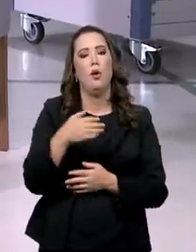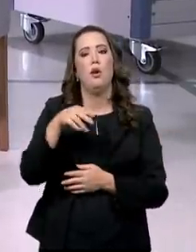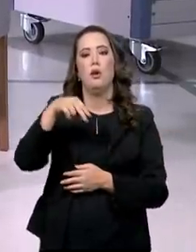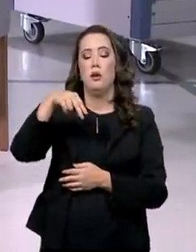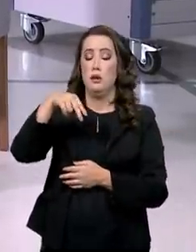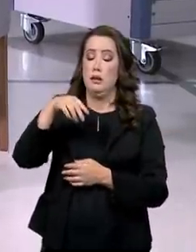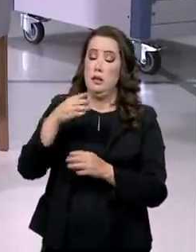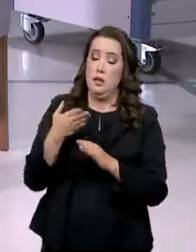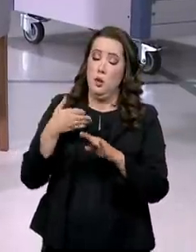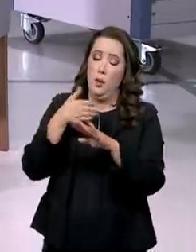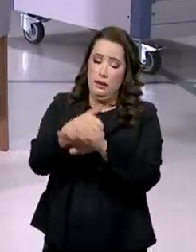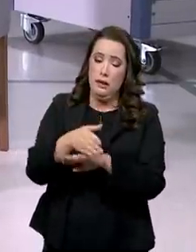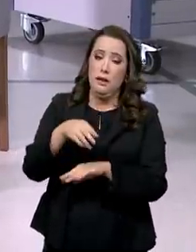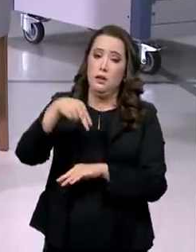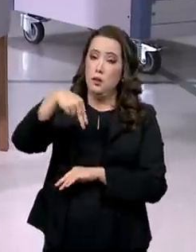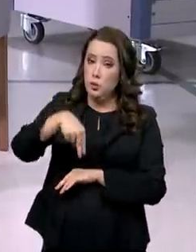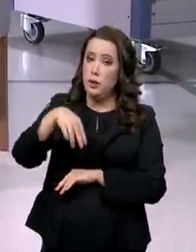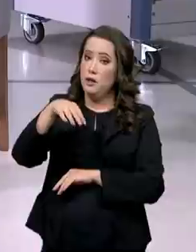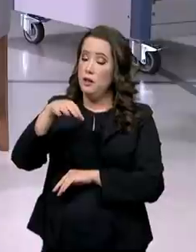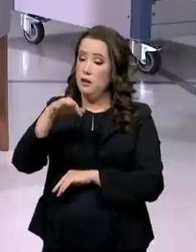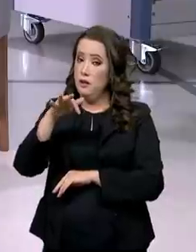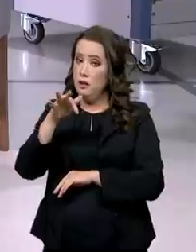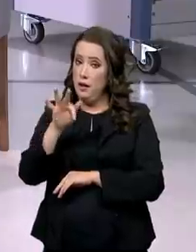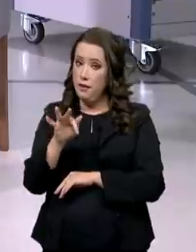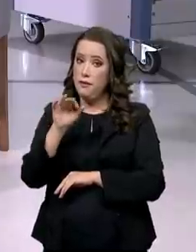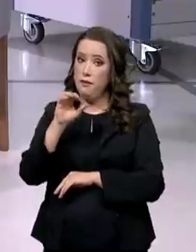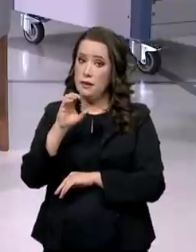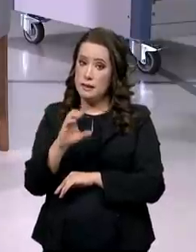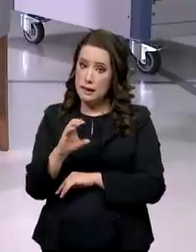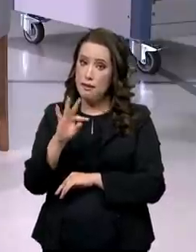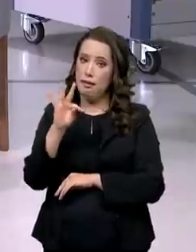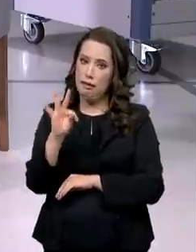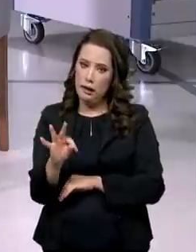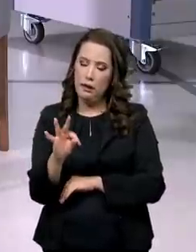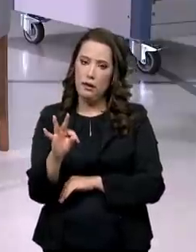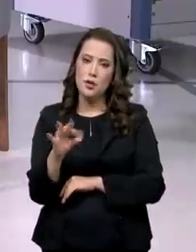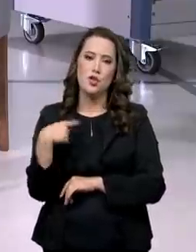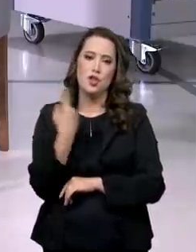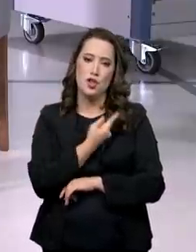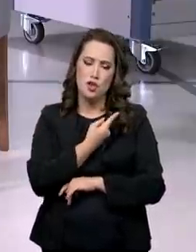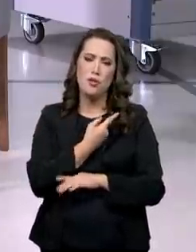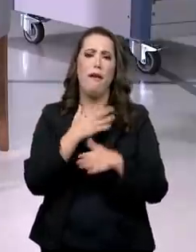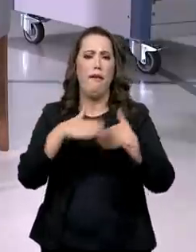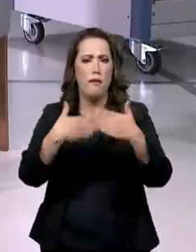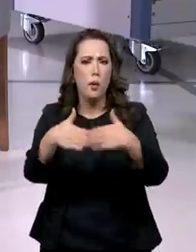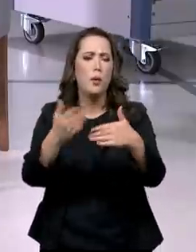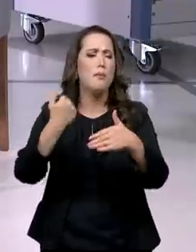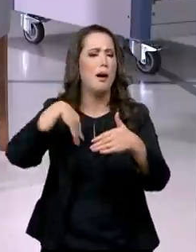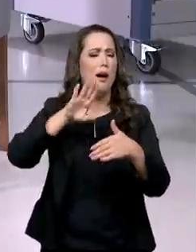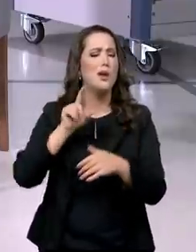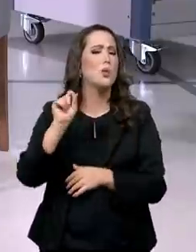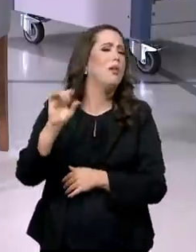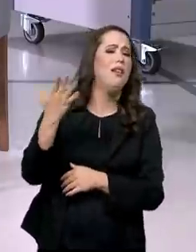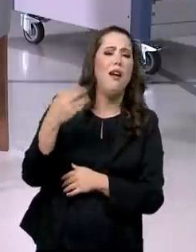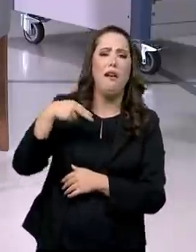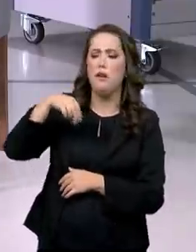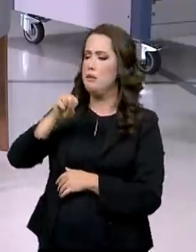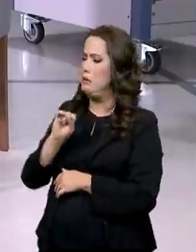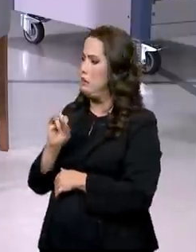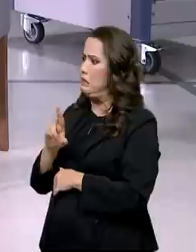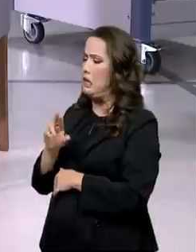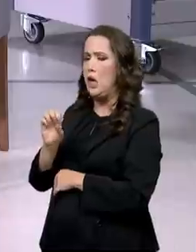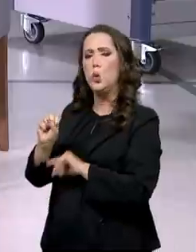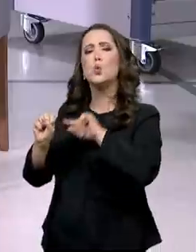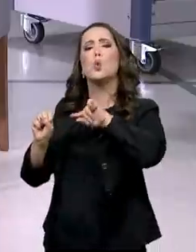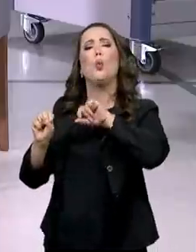ideia é praticamente completar o Sirius. Para que serve um acelerador desse? Bom, ele serve para muita coisa. Primeiro, você pode imaginar